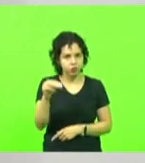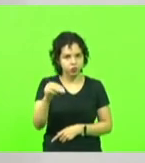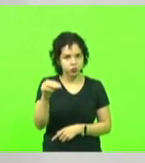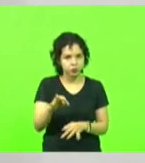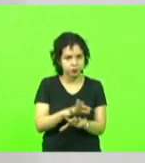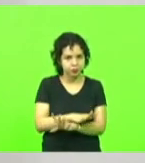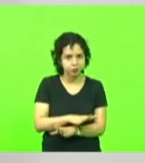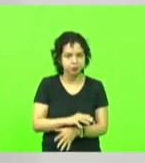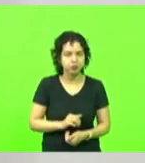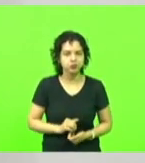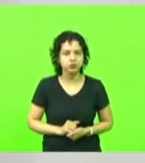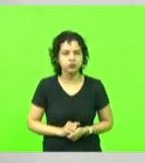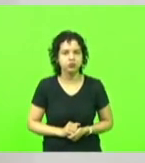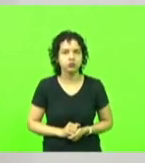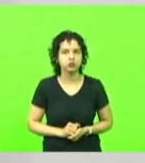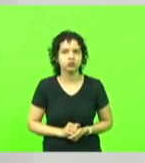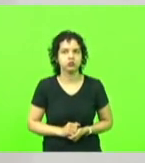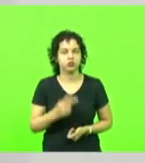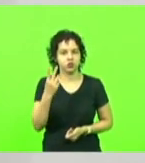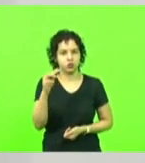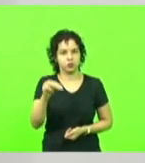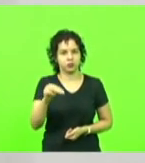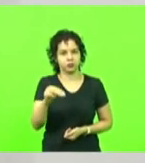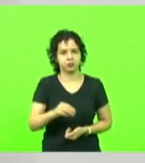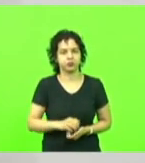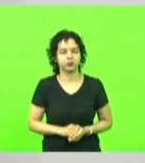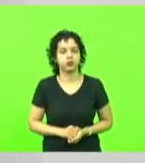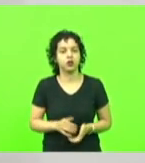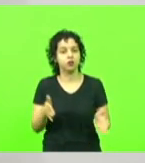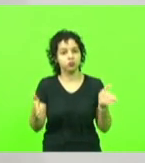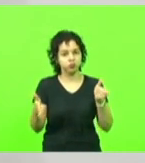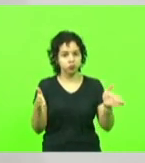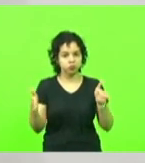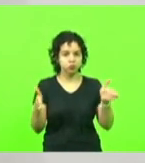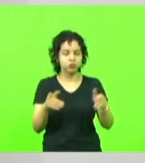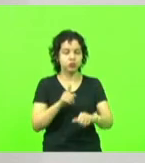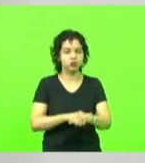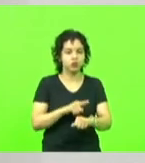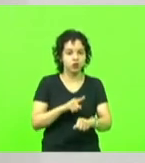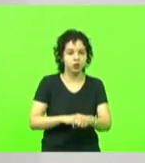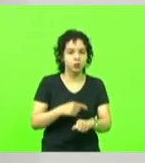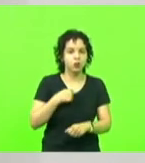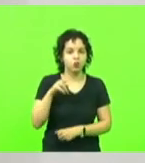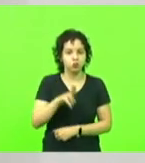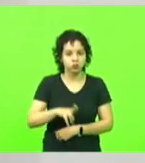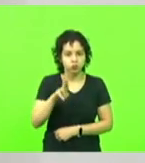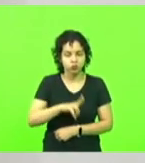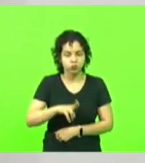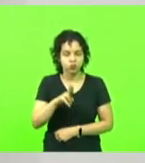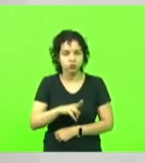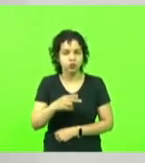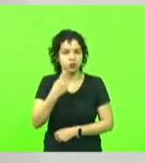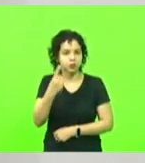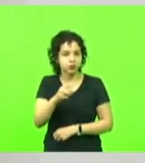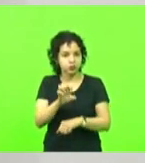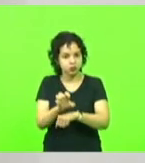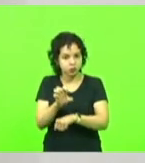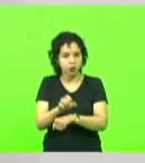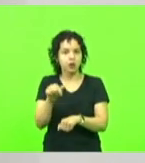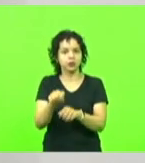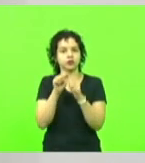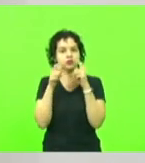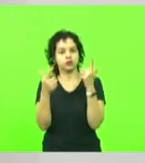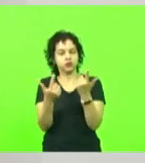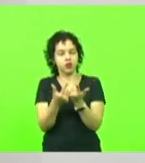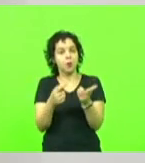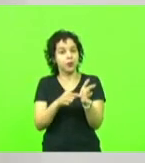sequência da minha fala. Mais dois minutos. Neste curto espaço de tempo em que ocupo a cadeira de deputado estadual nesta Casa, o